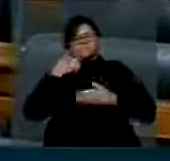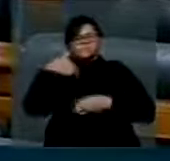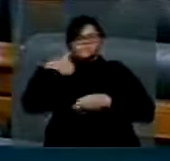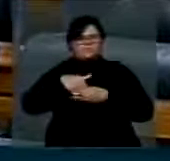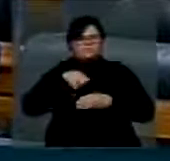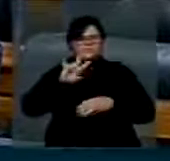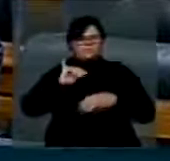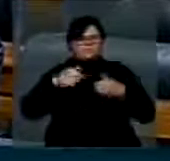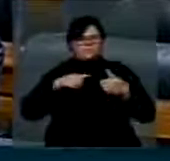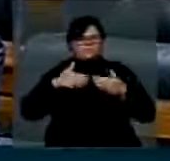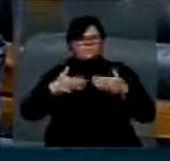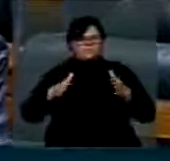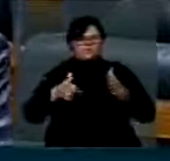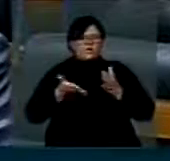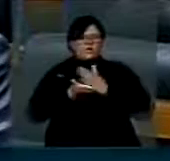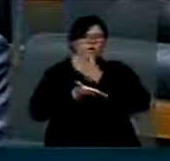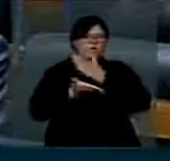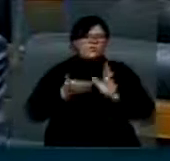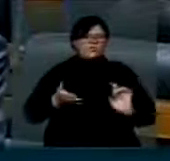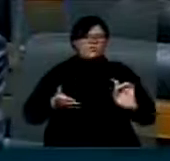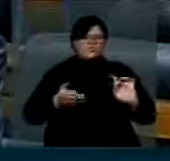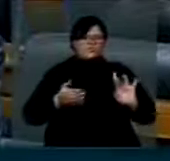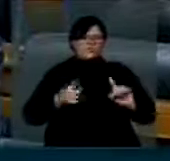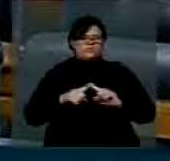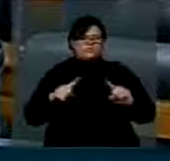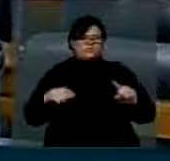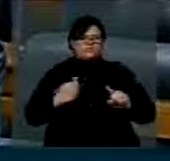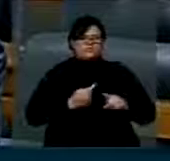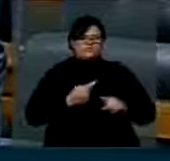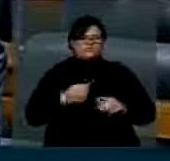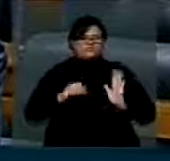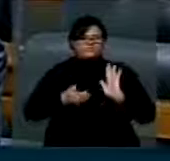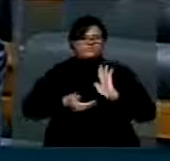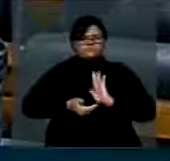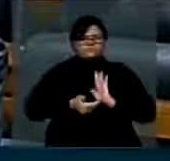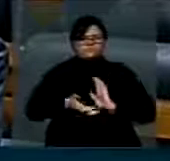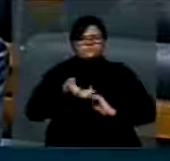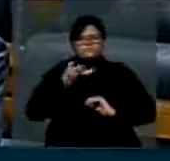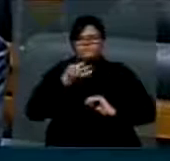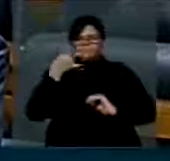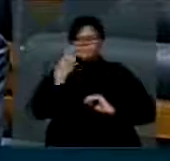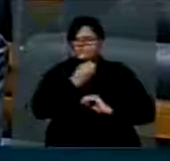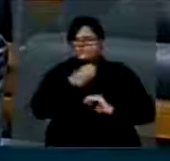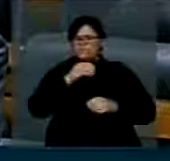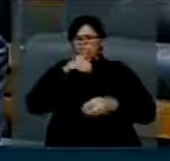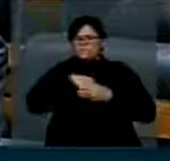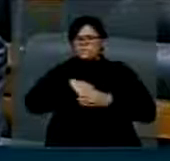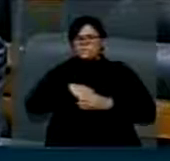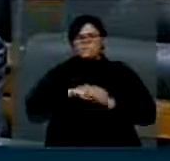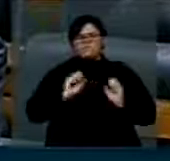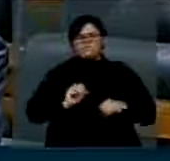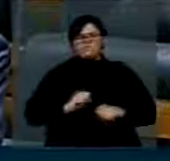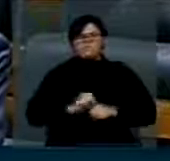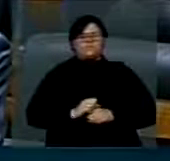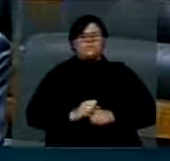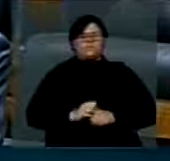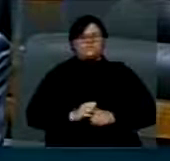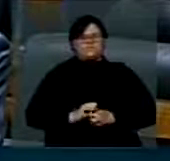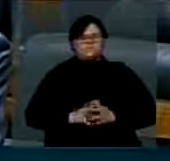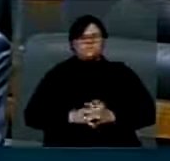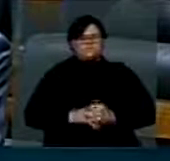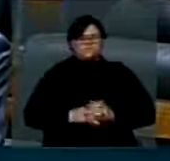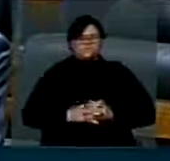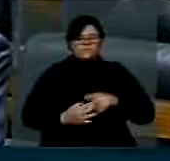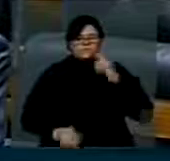aberto e transparente quando nós da Câmara queríamos e votamos nesse sentido para que fosse transparente e aberto em